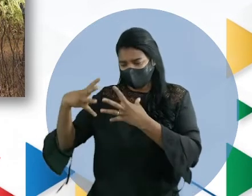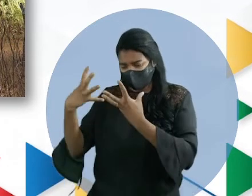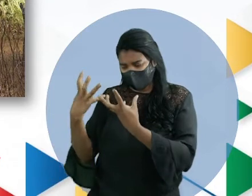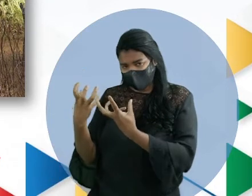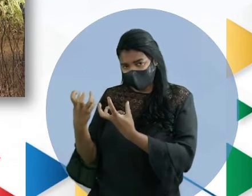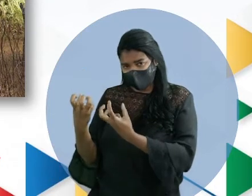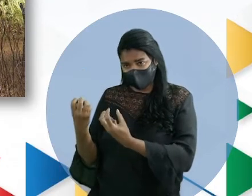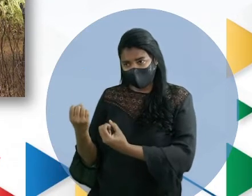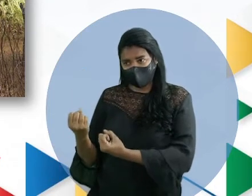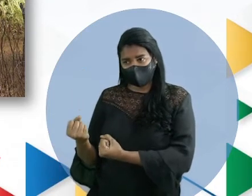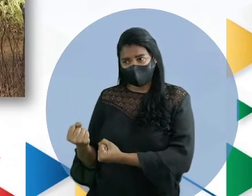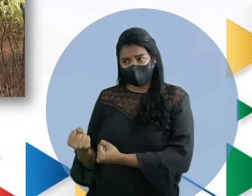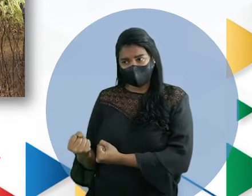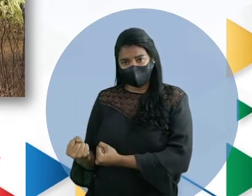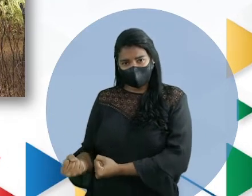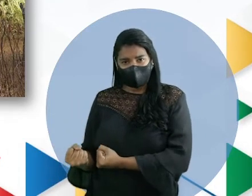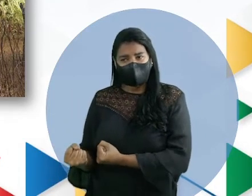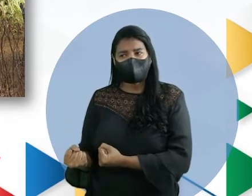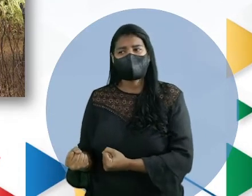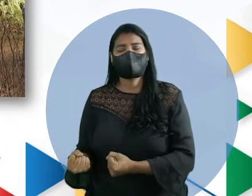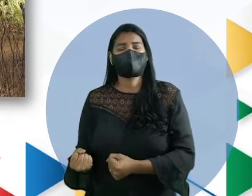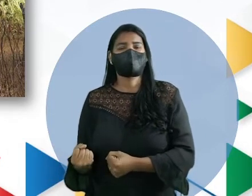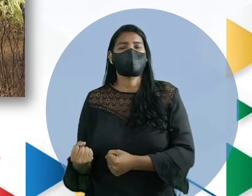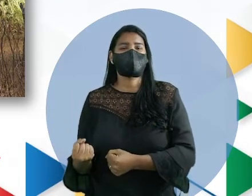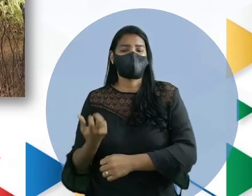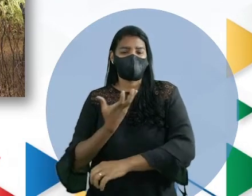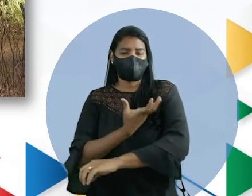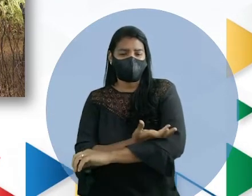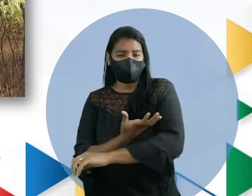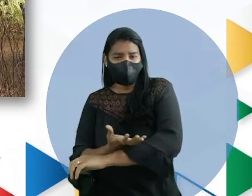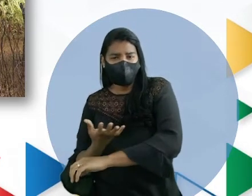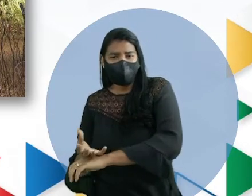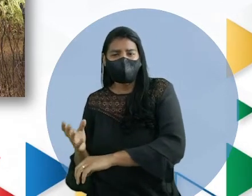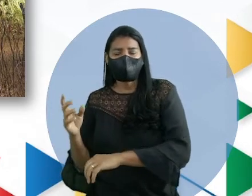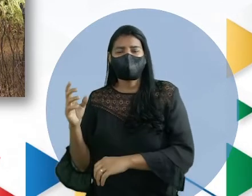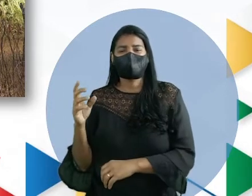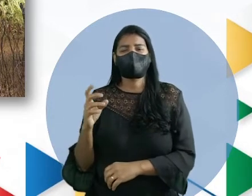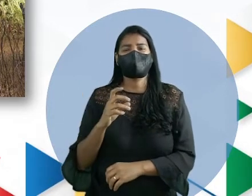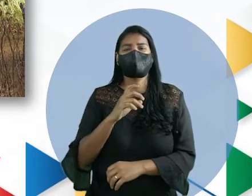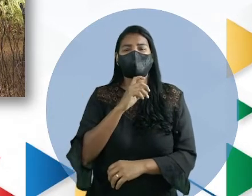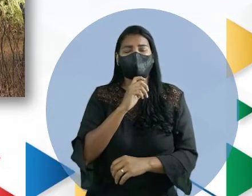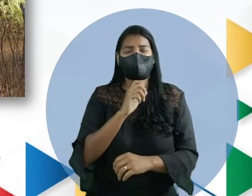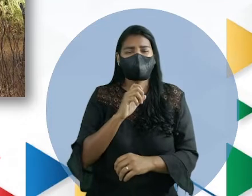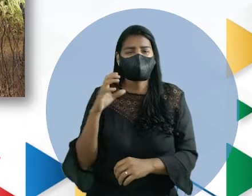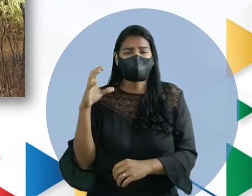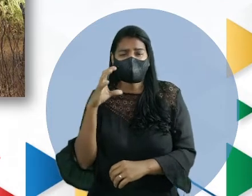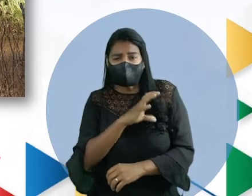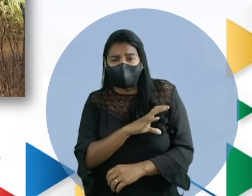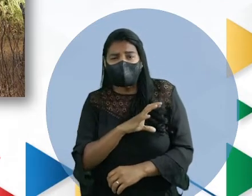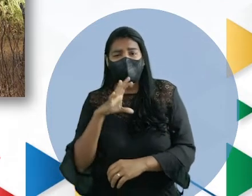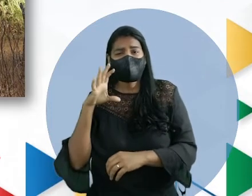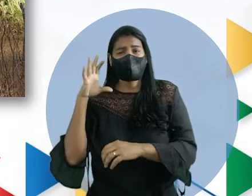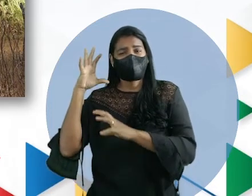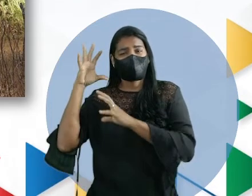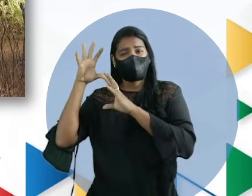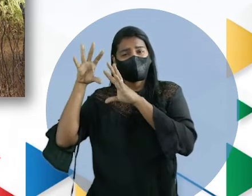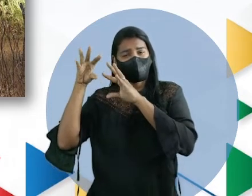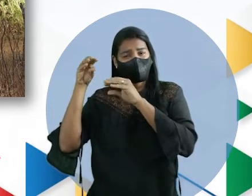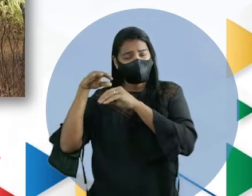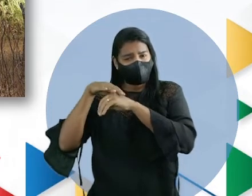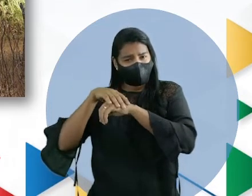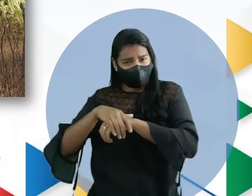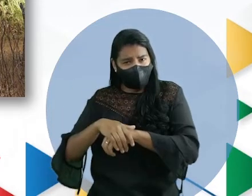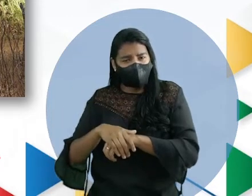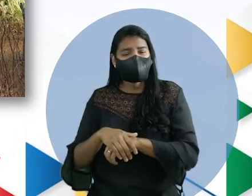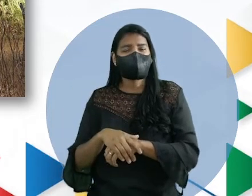úmida, uma parte ainda verde, fria e quente. Porque quando anoitece aí, gente, isso é um frio